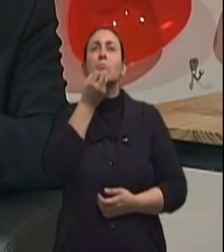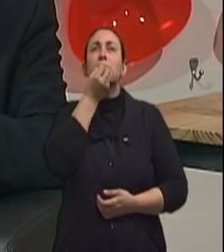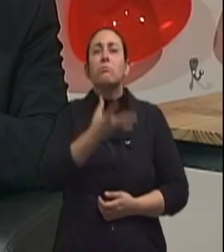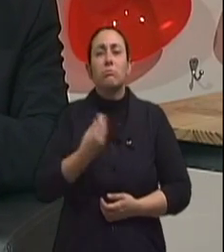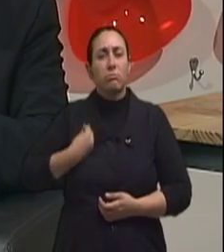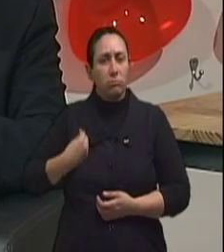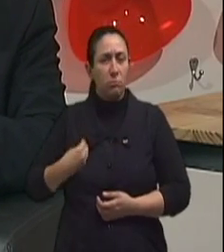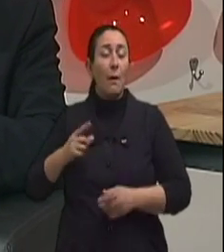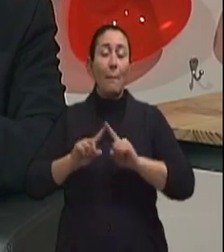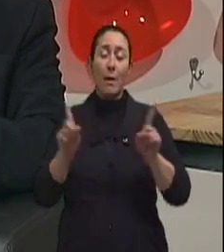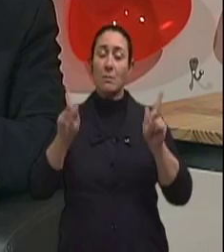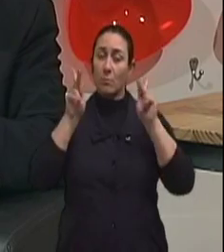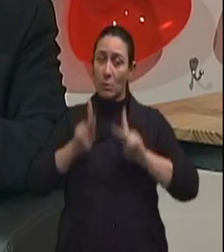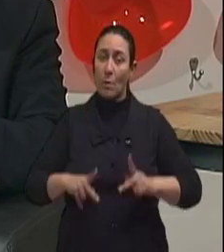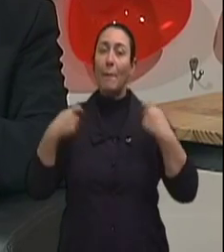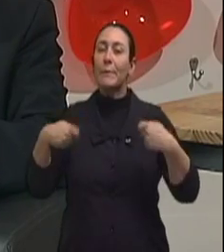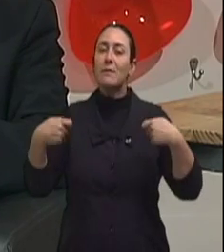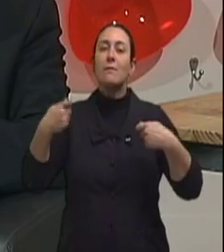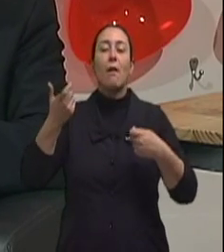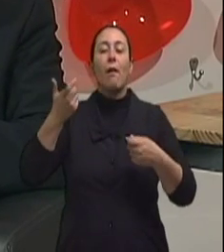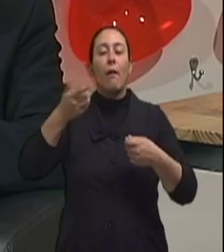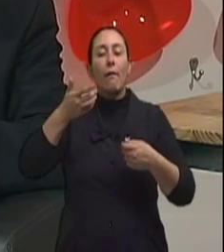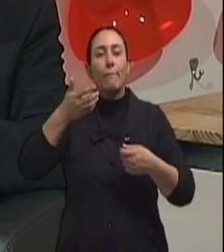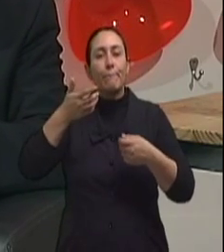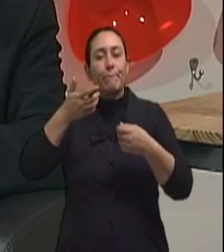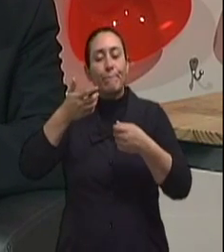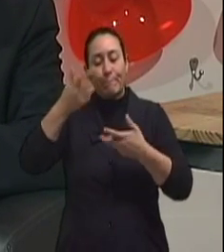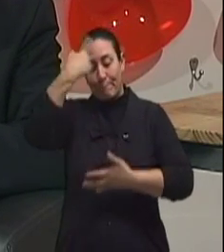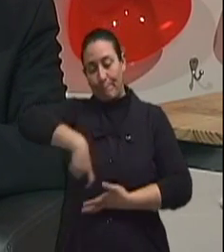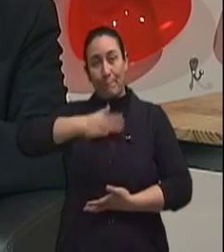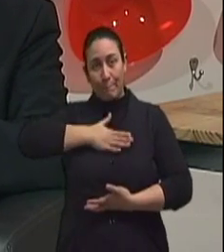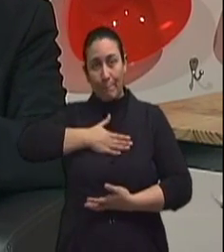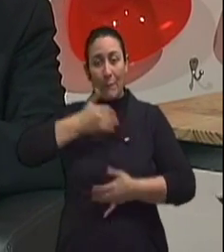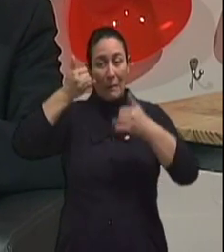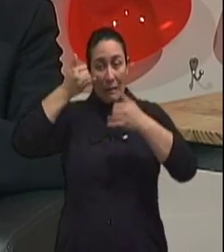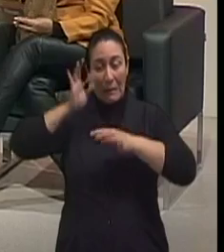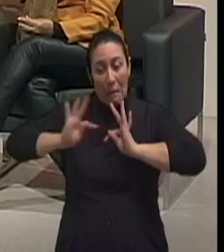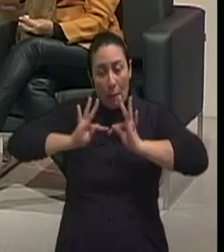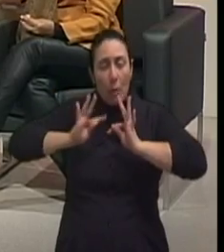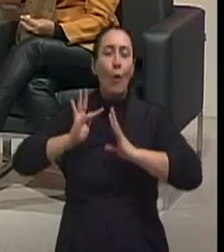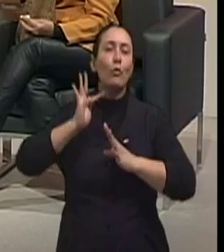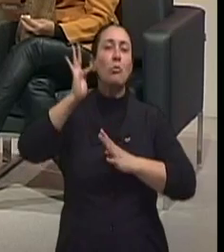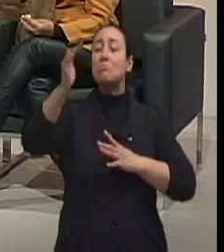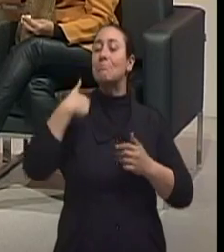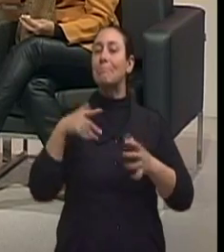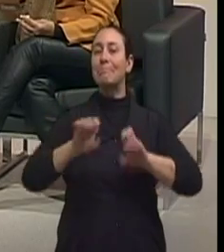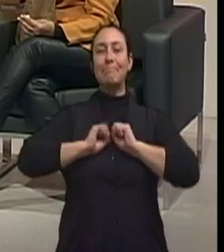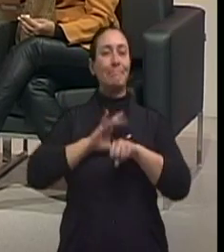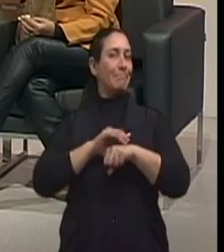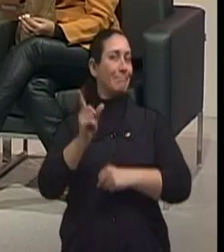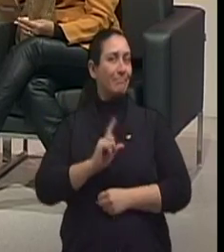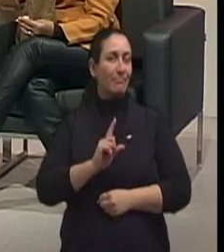questão de tempo, mas a pessoa vai colher os frutos. Claro que quanto mais cedo começar, melhor. cedo, melhor, claro. Uma dieta saudável,